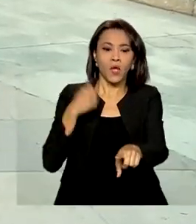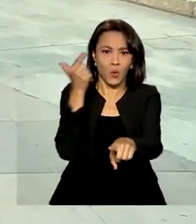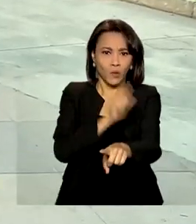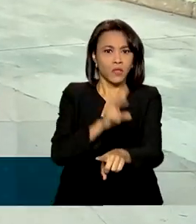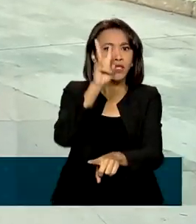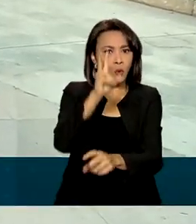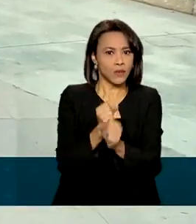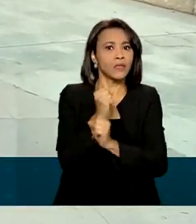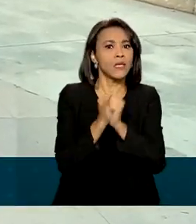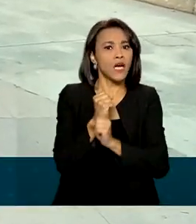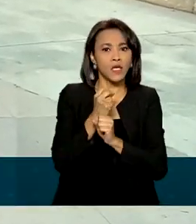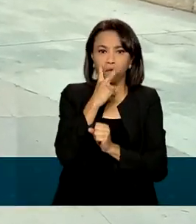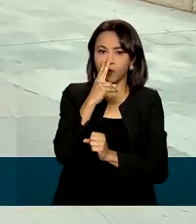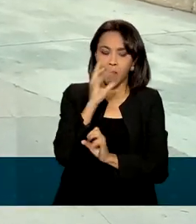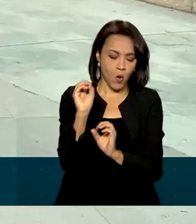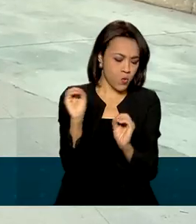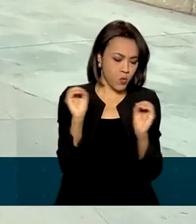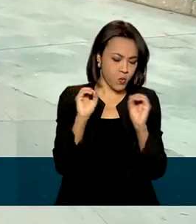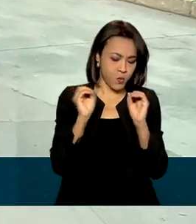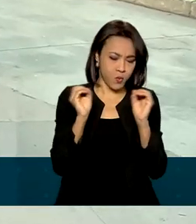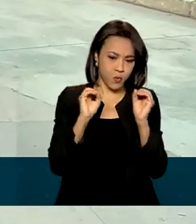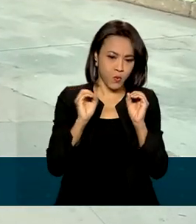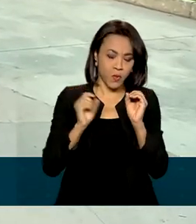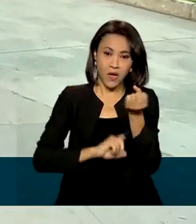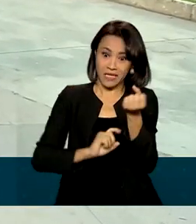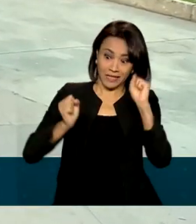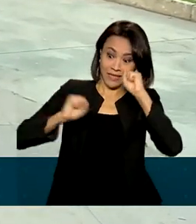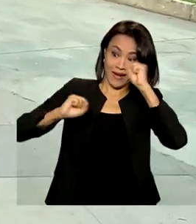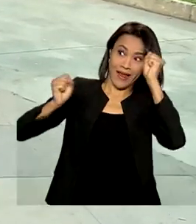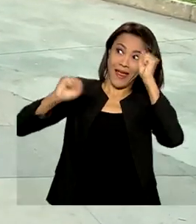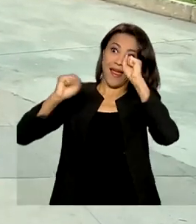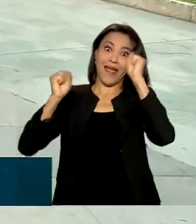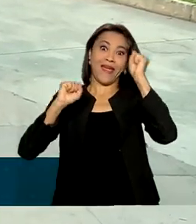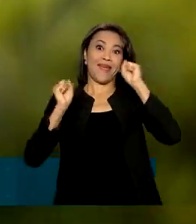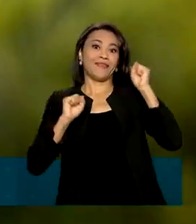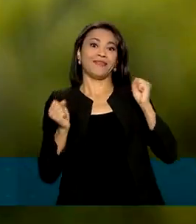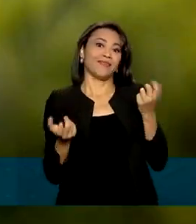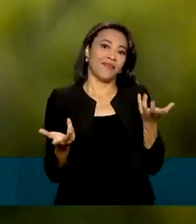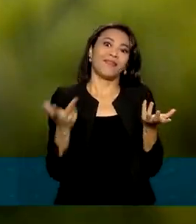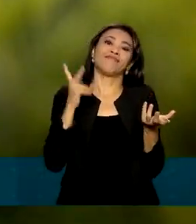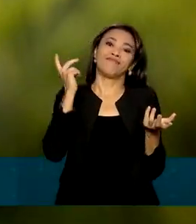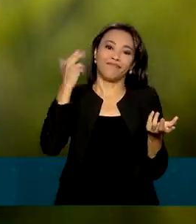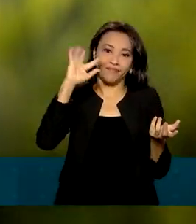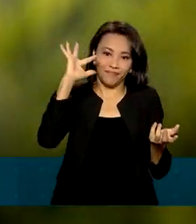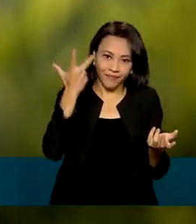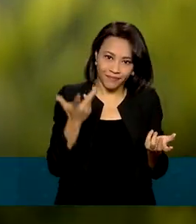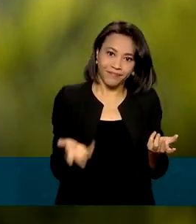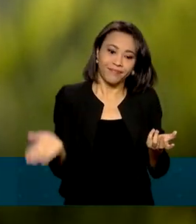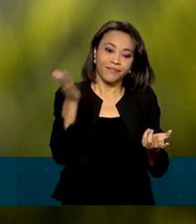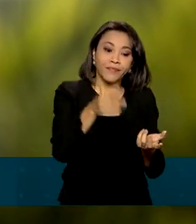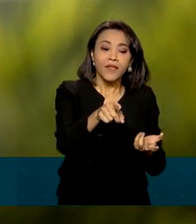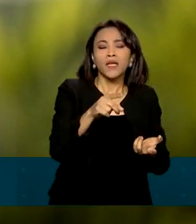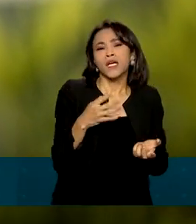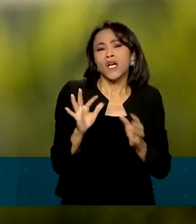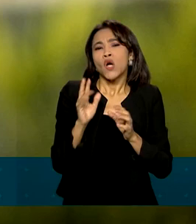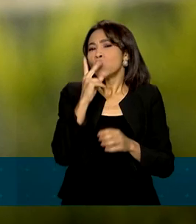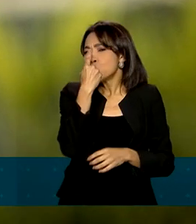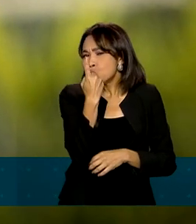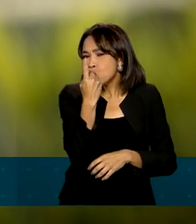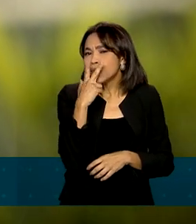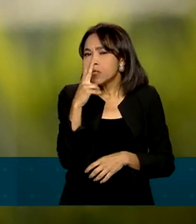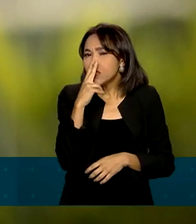uns dois anos ficar sem fumar. Eu voltei para cá, estresse, aí leva a nicotina. Fumar um simples cigarro significa